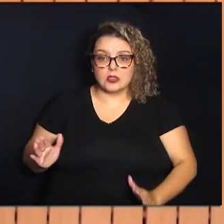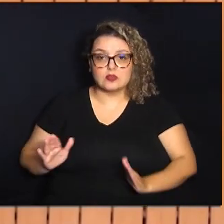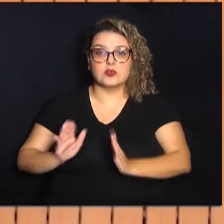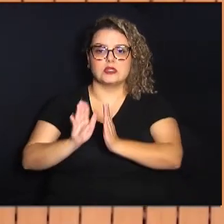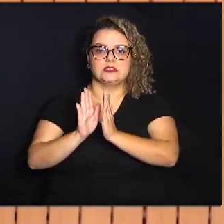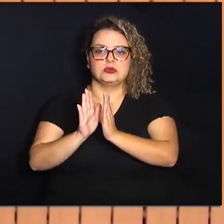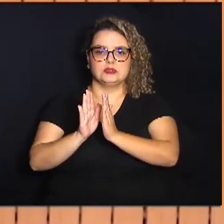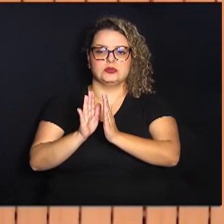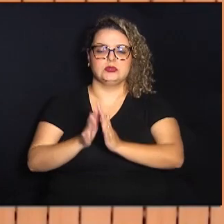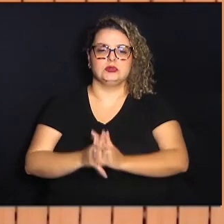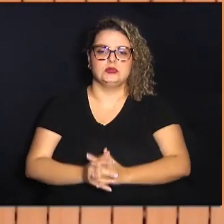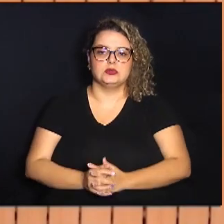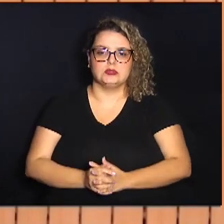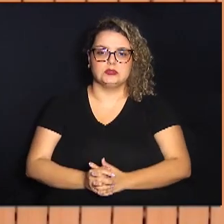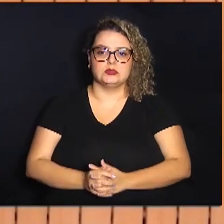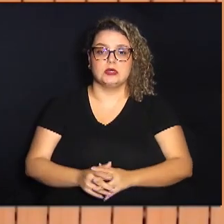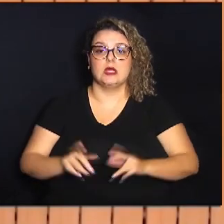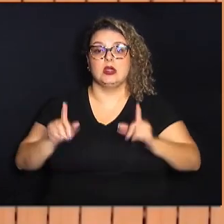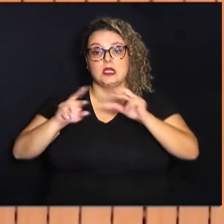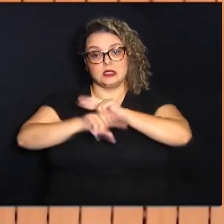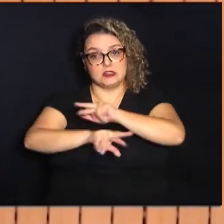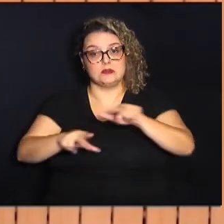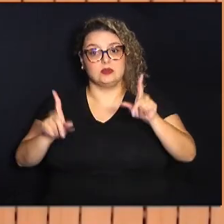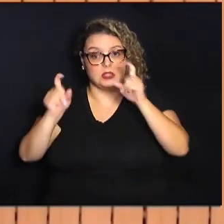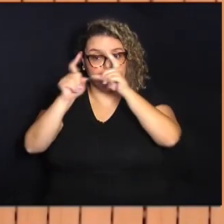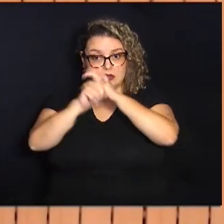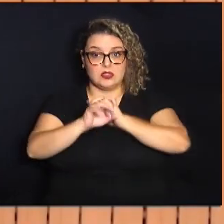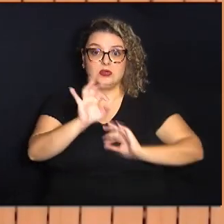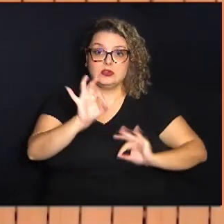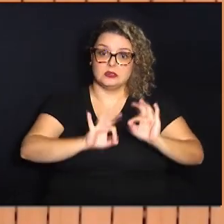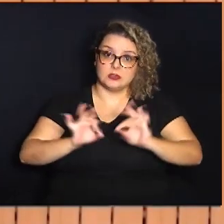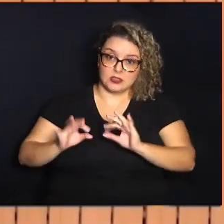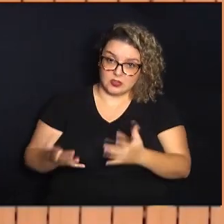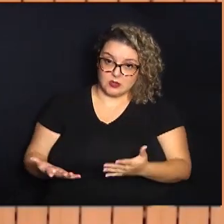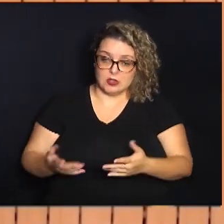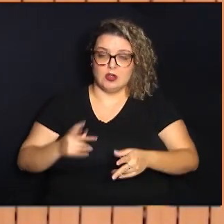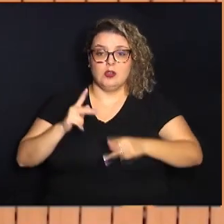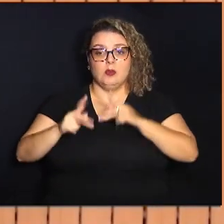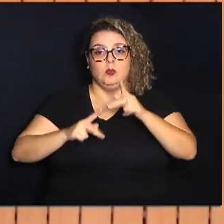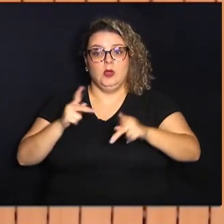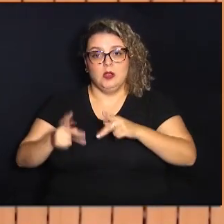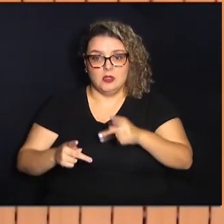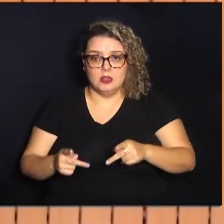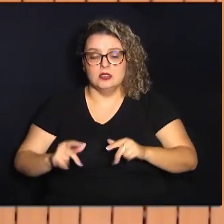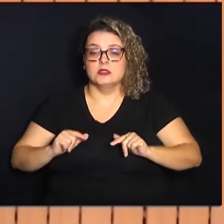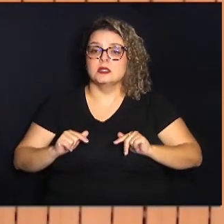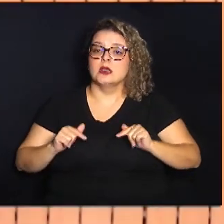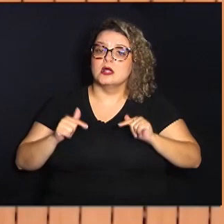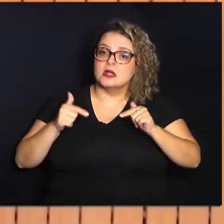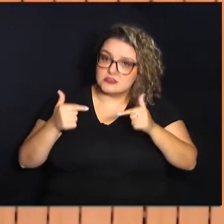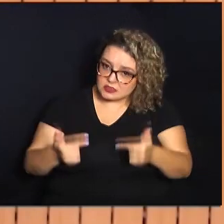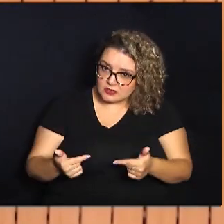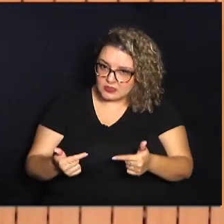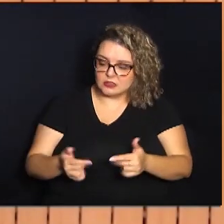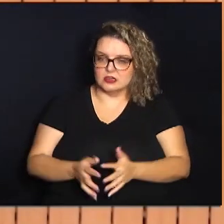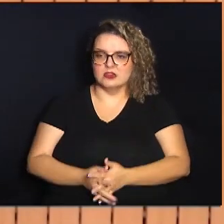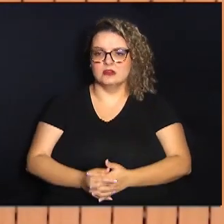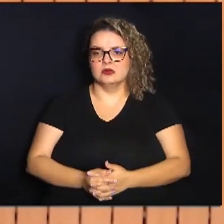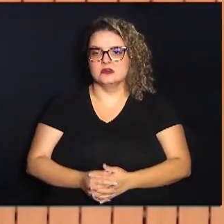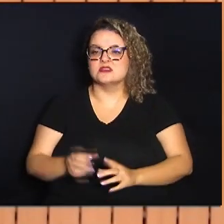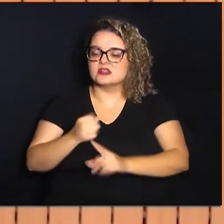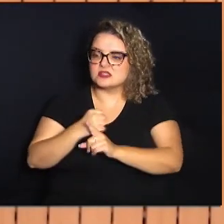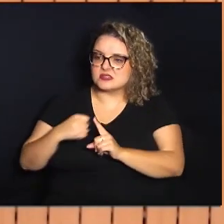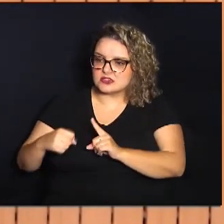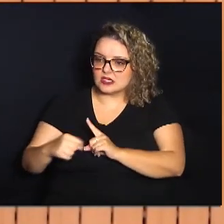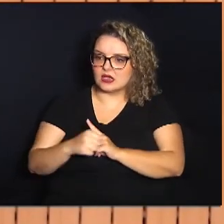as dificuldades da organização popular, das lutas sociais,